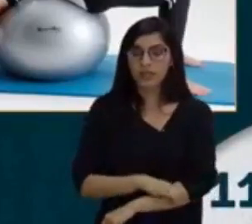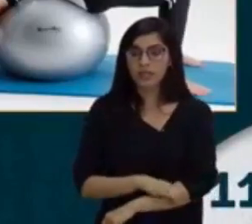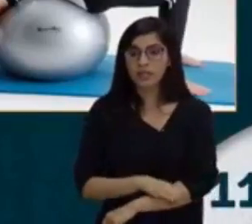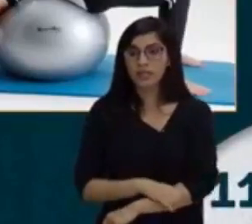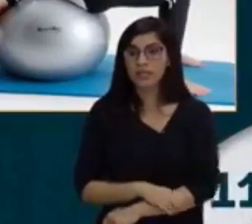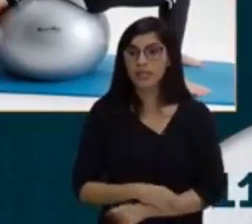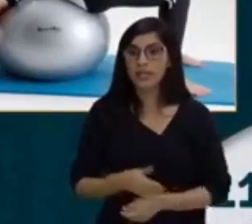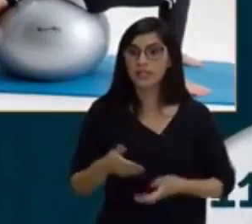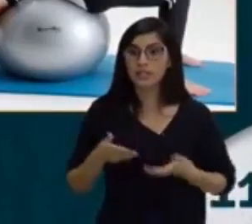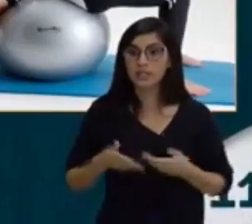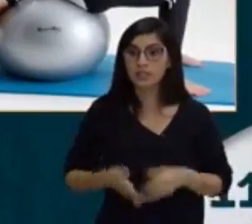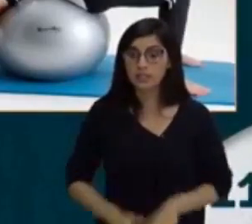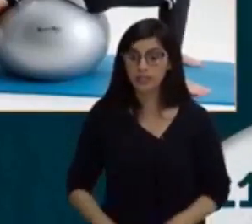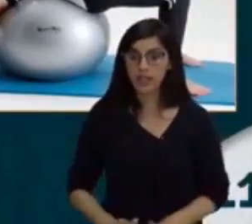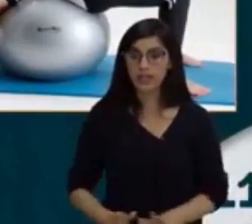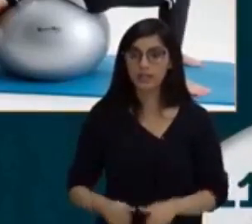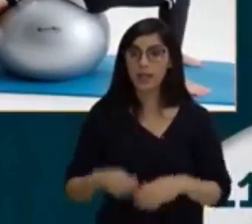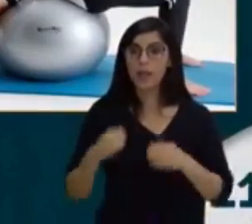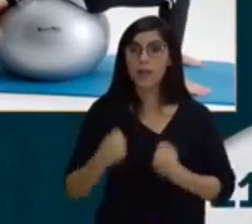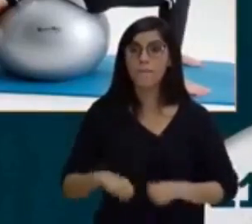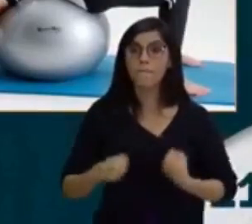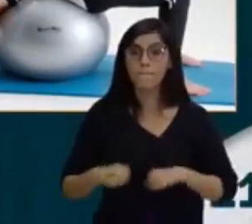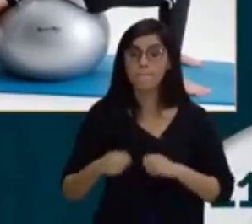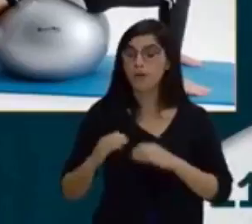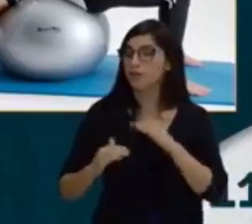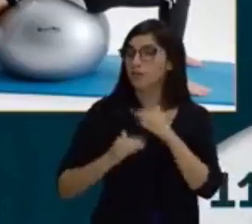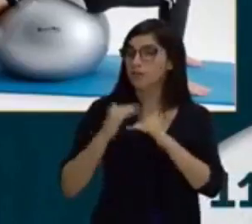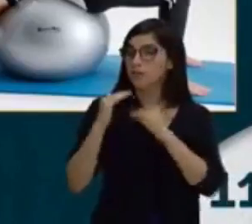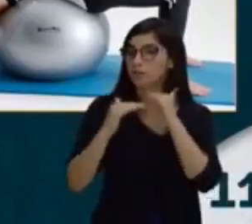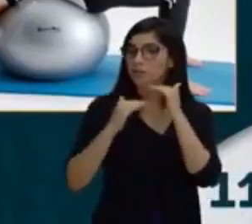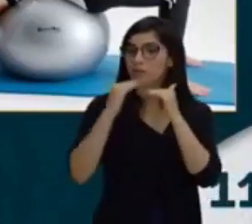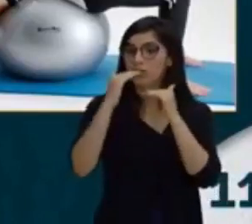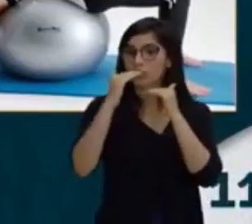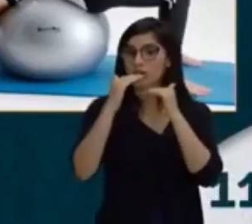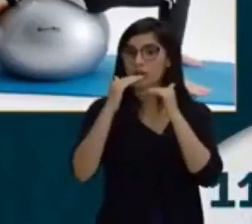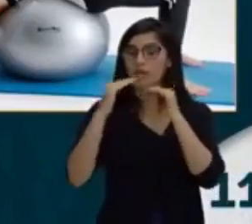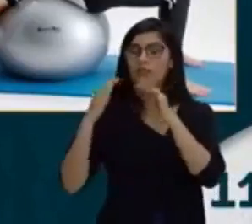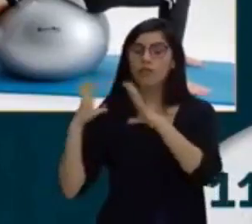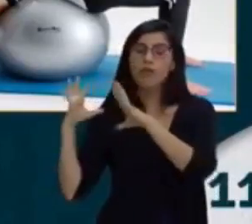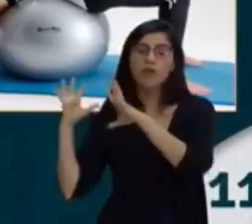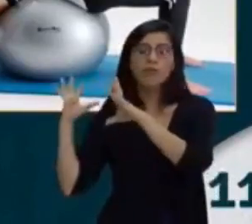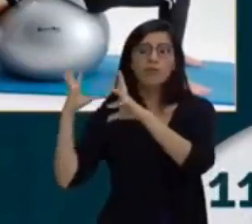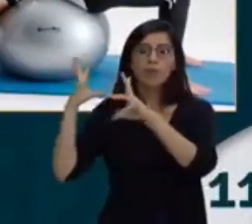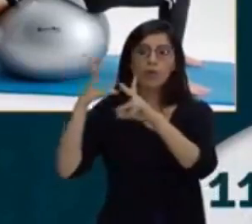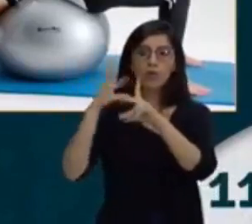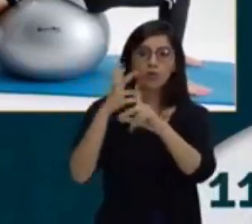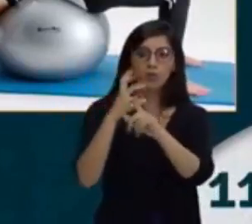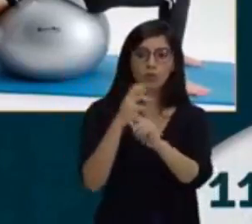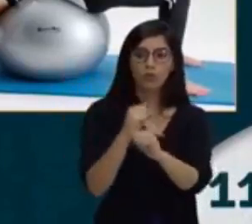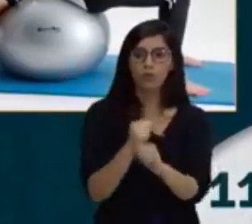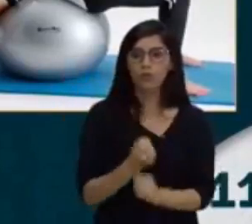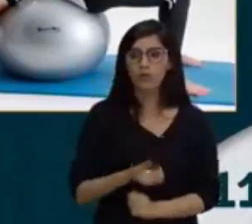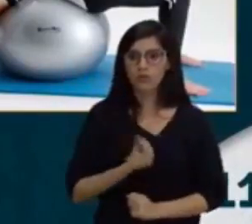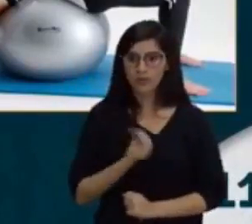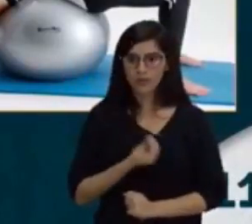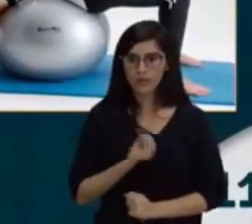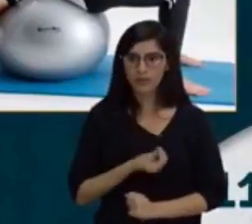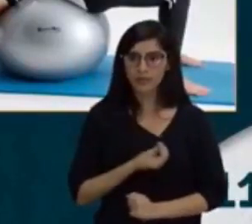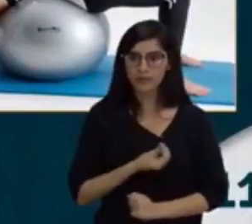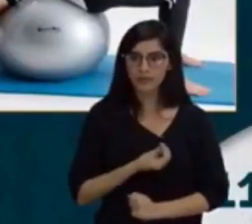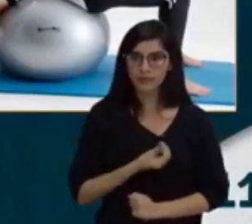com e pode ser desenvolvido por todos nós ao longo da nossa vida. Ou seja, são